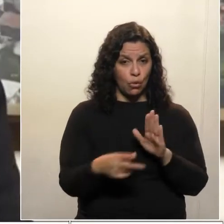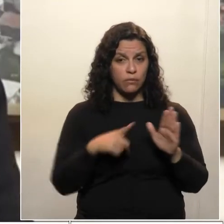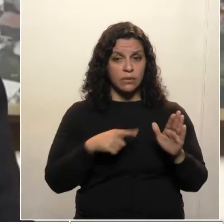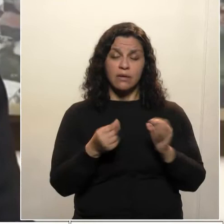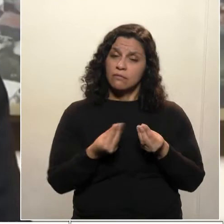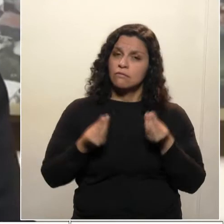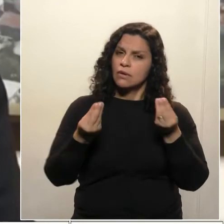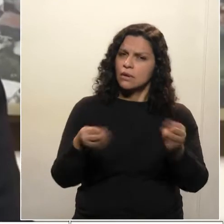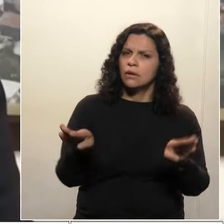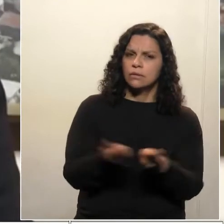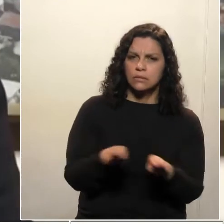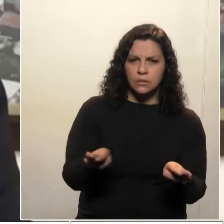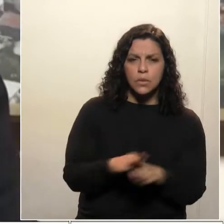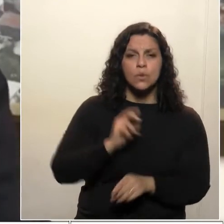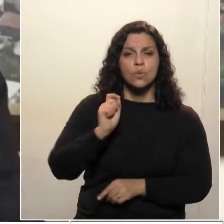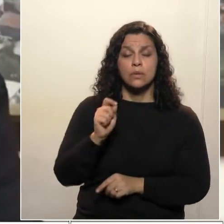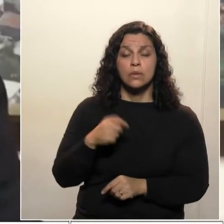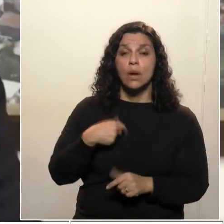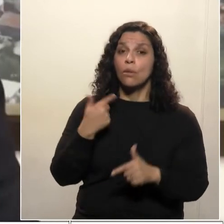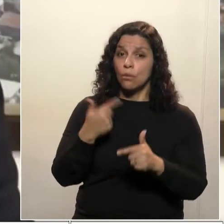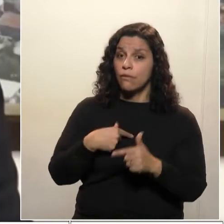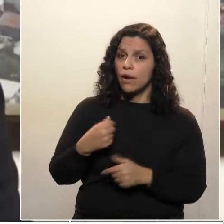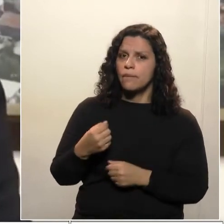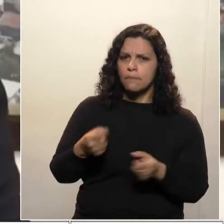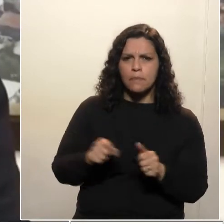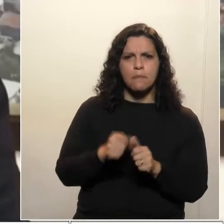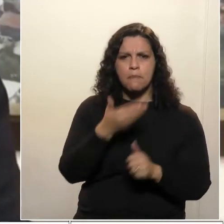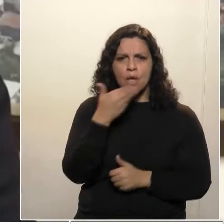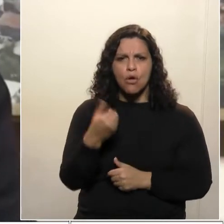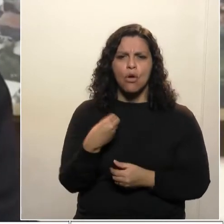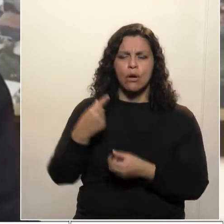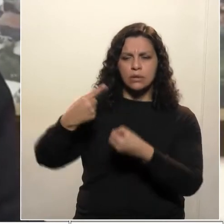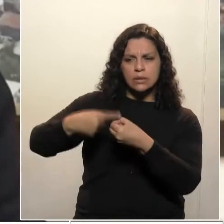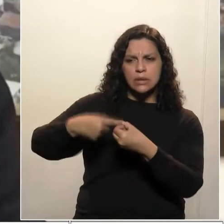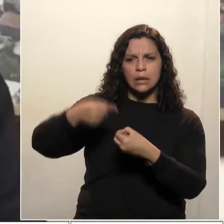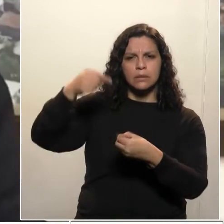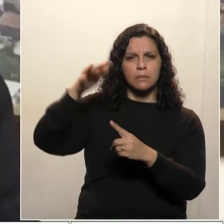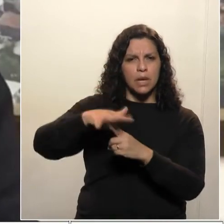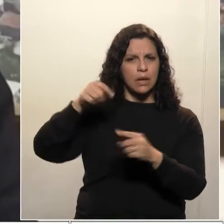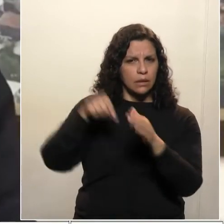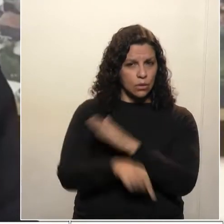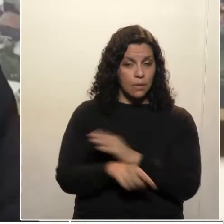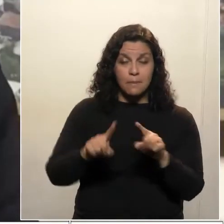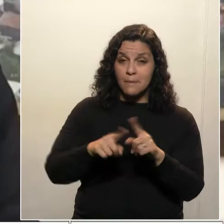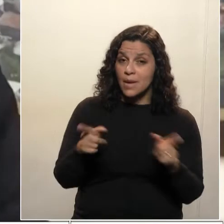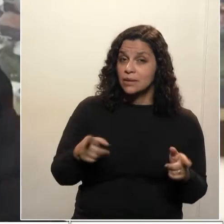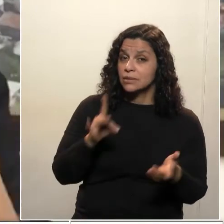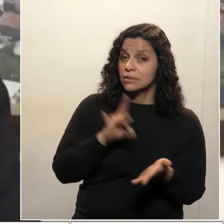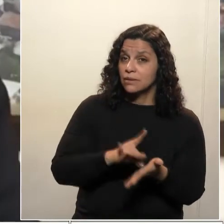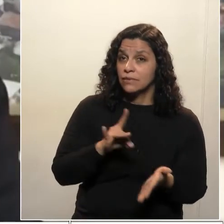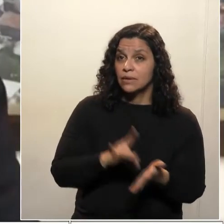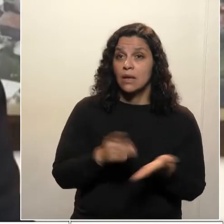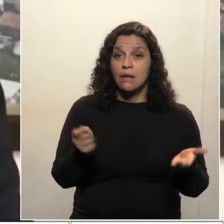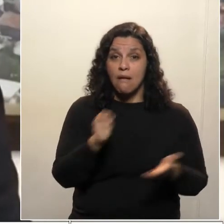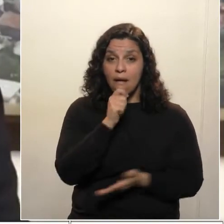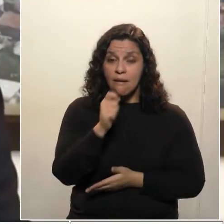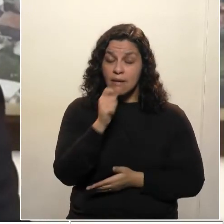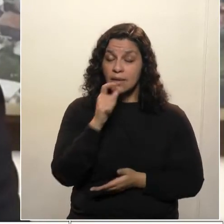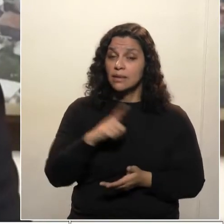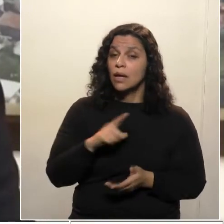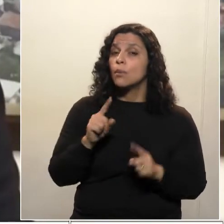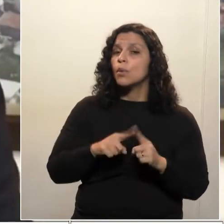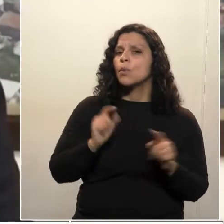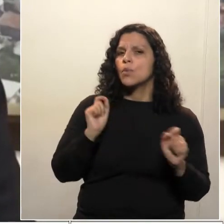ele trará também um impacto muito grande ao interior do Paraná. Mas a realidade estava e está ainda, em grande